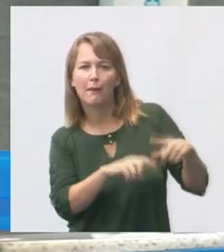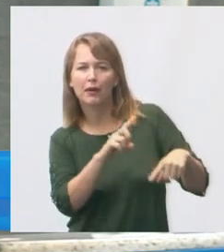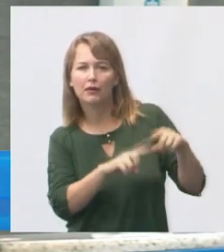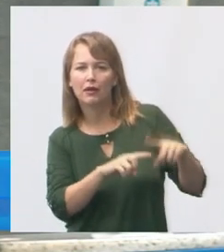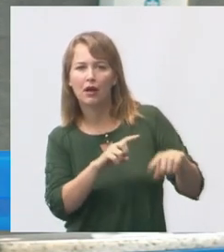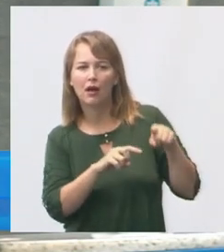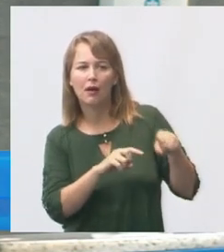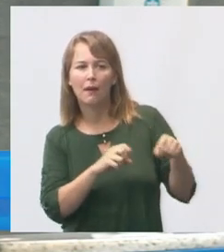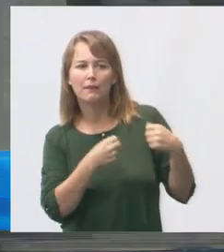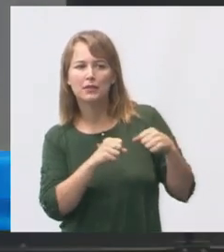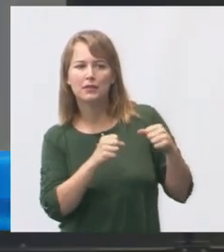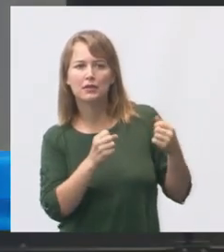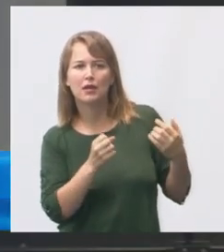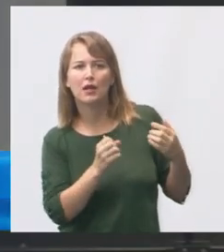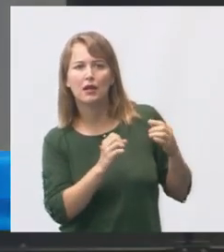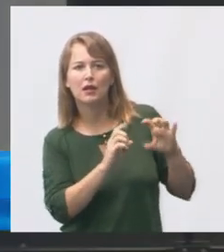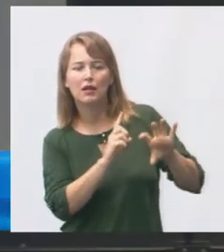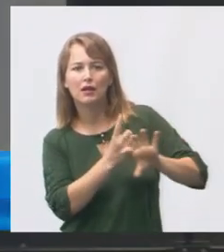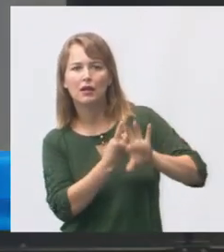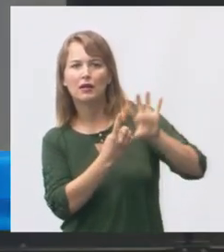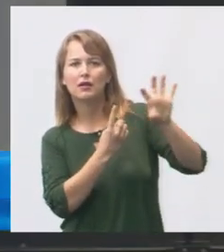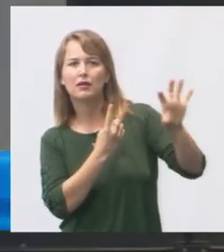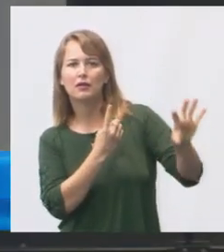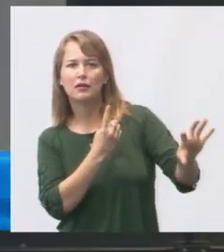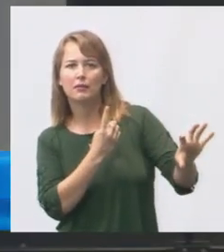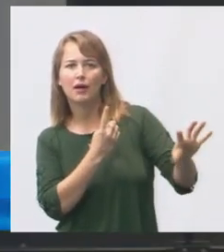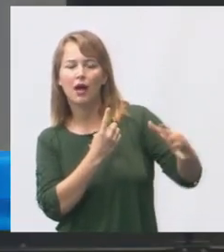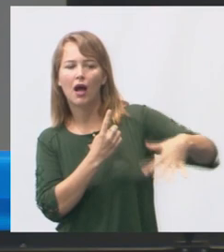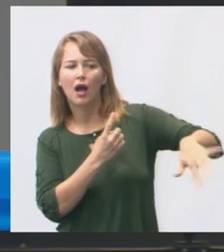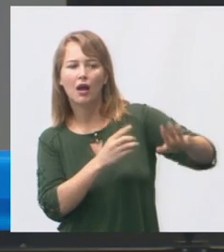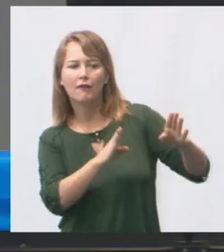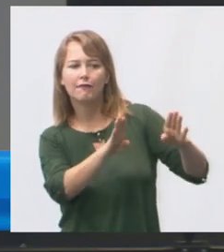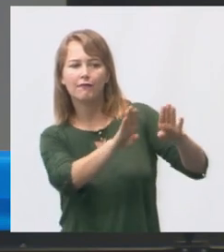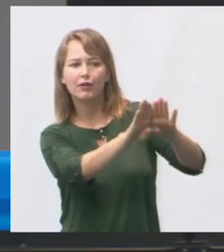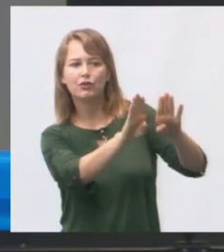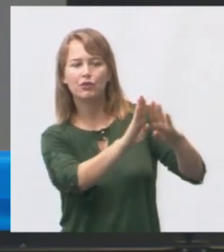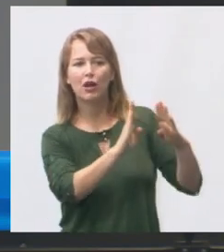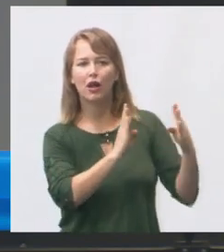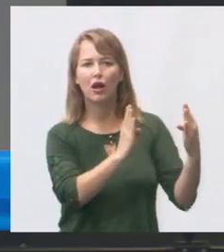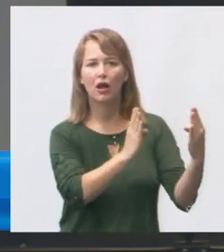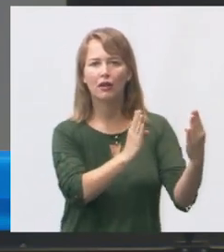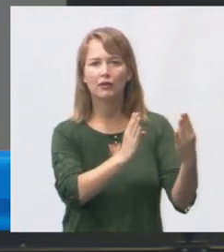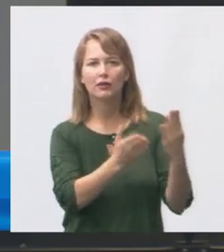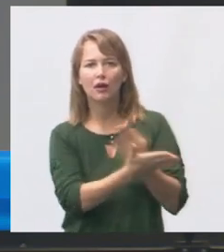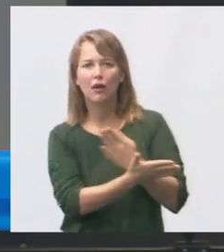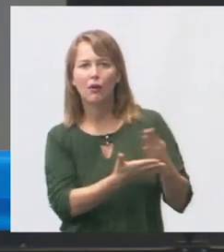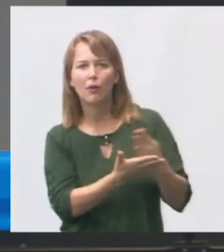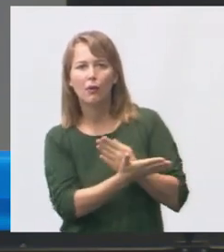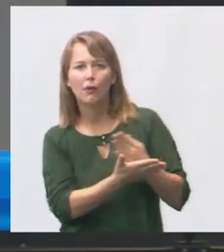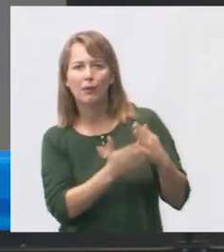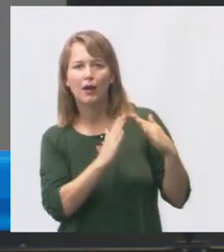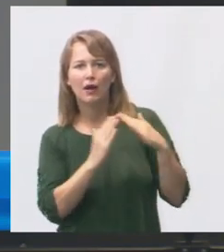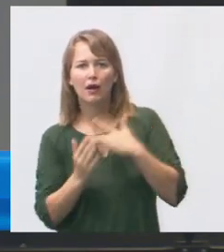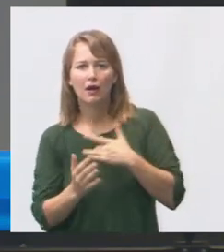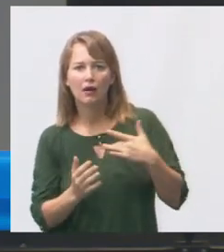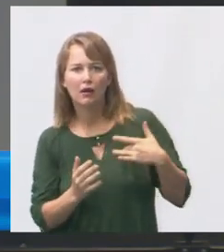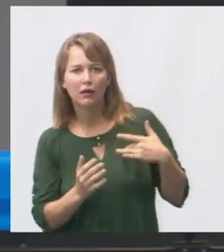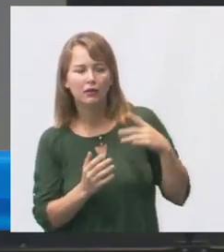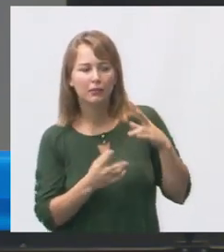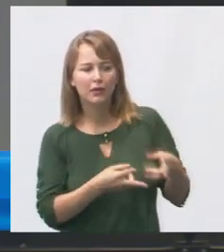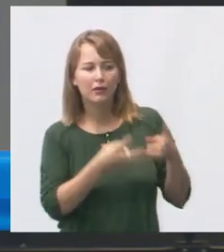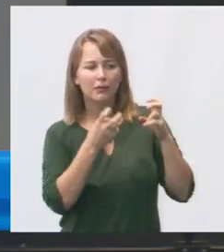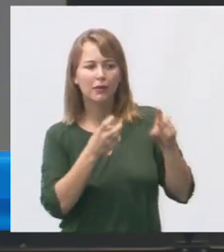precisa ficar enclausurado assim numa área fechada e algumas unidades a identificou que o autoclave não está